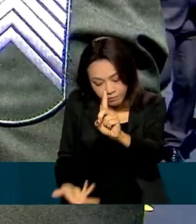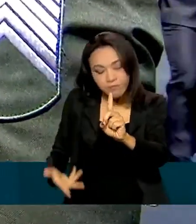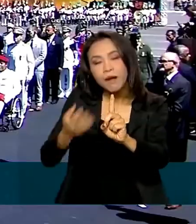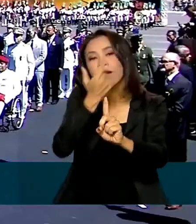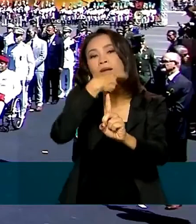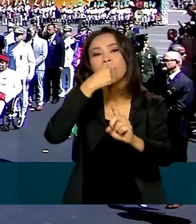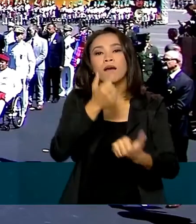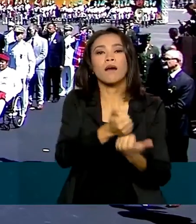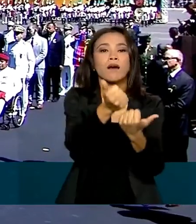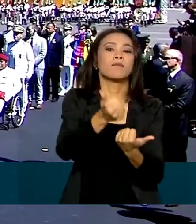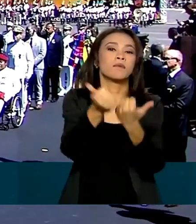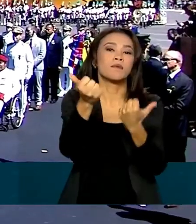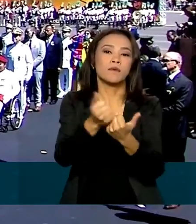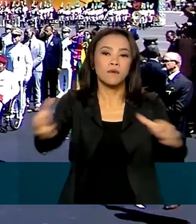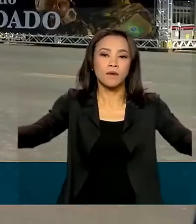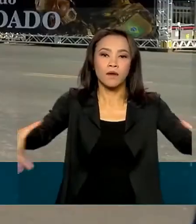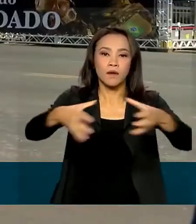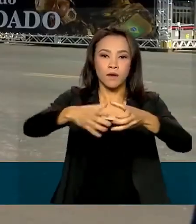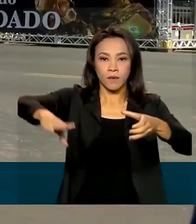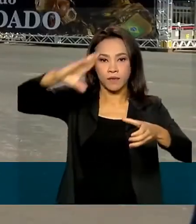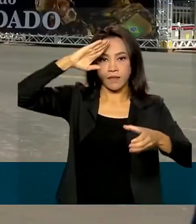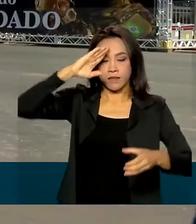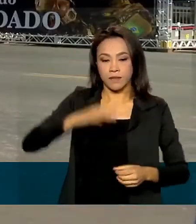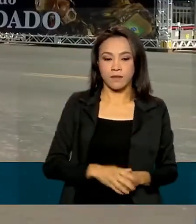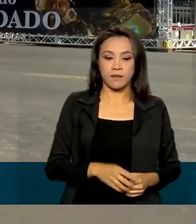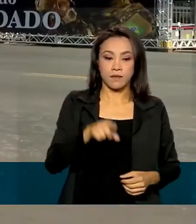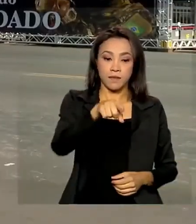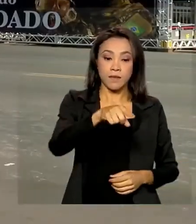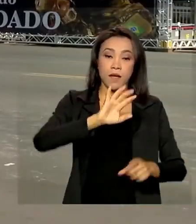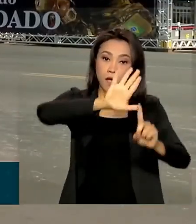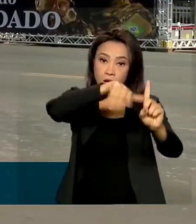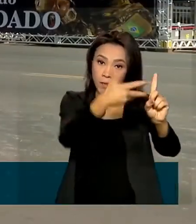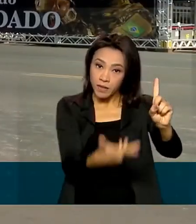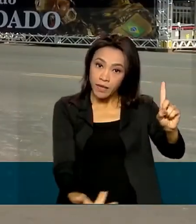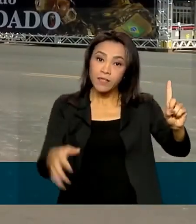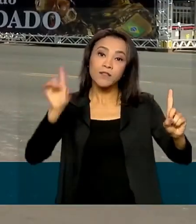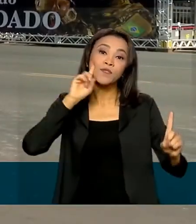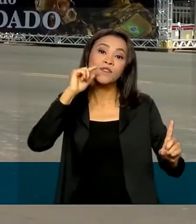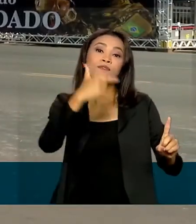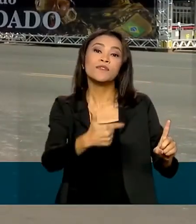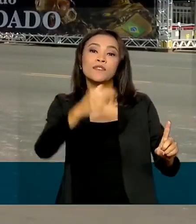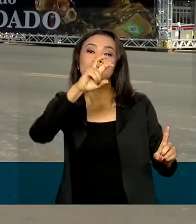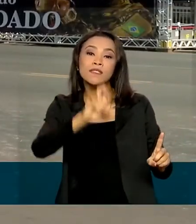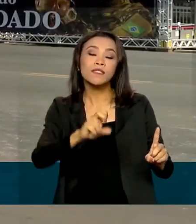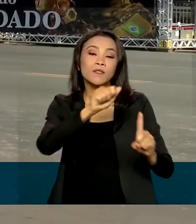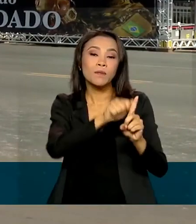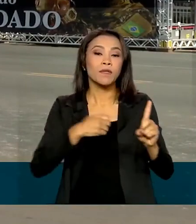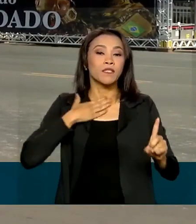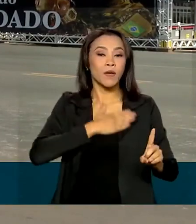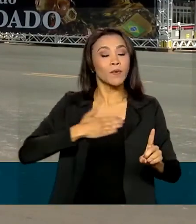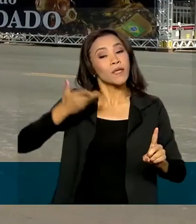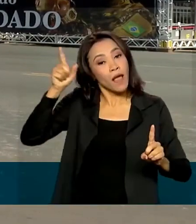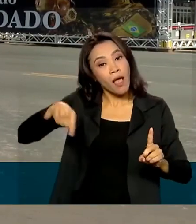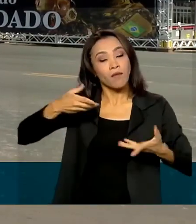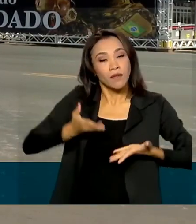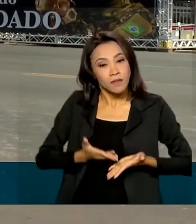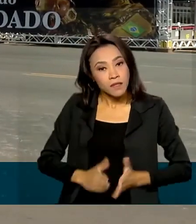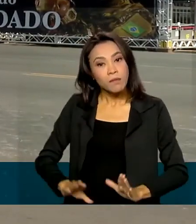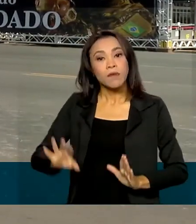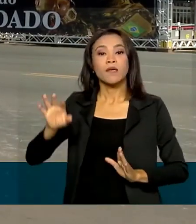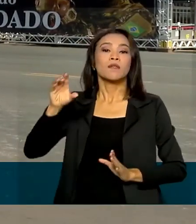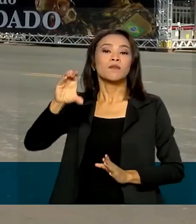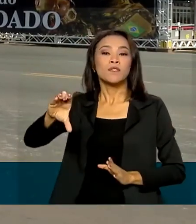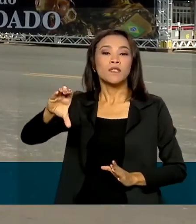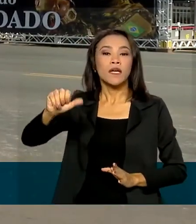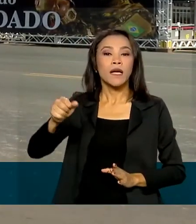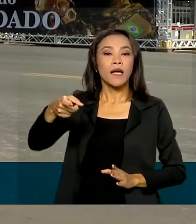contribuiu com o Exército Brasileiro. A homenagem ocorre no dia 25 de agosto, dia de nascimento do Marechal Duque de Caxias, o